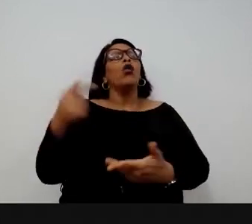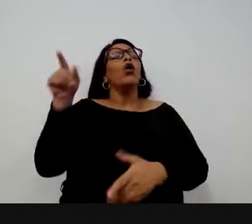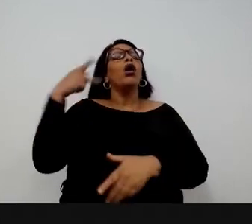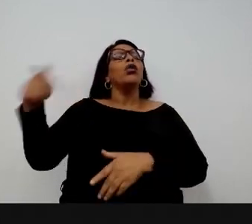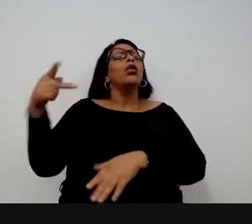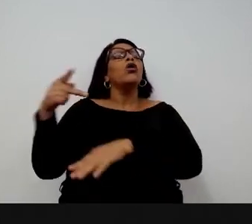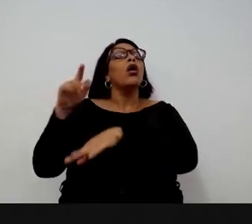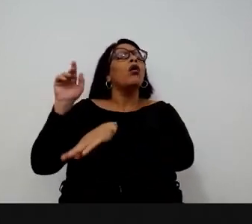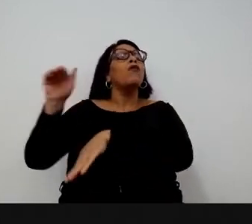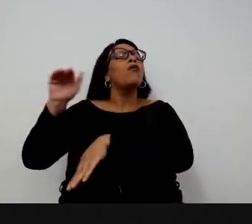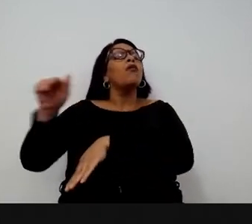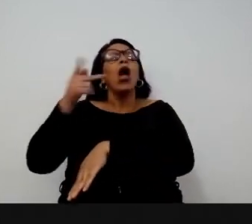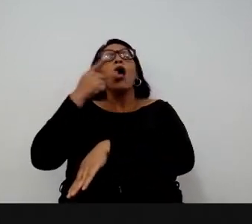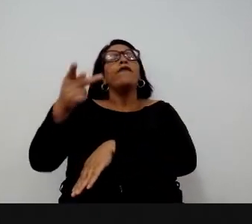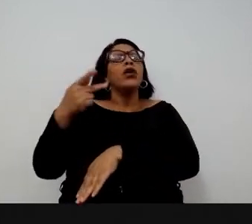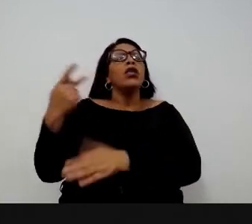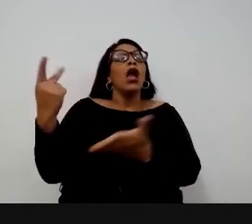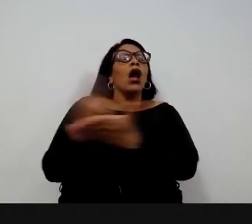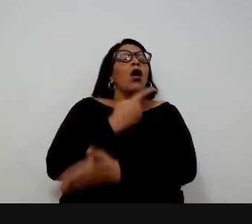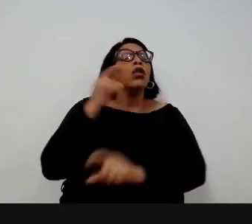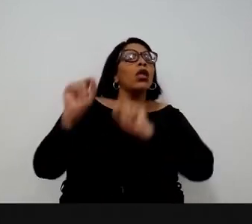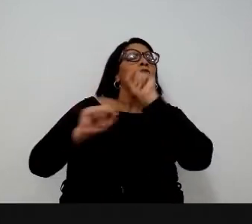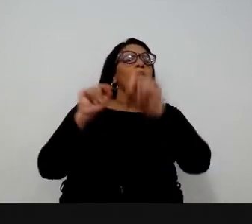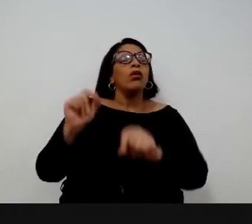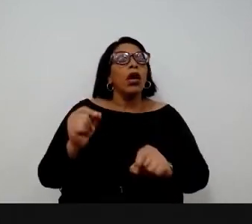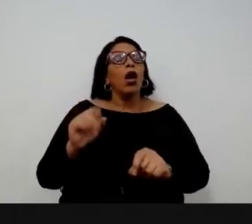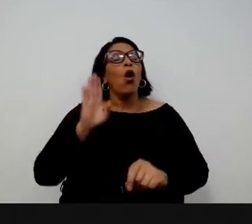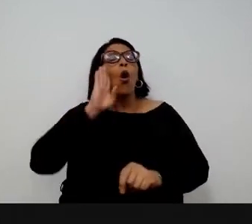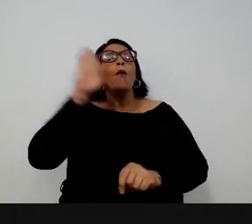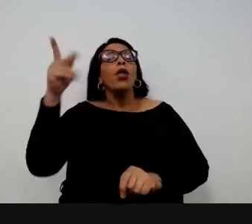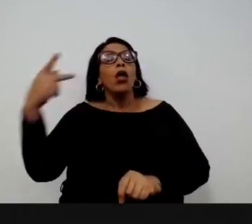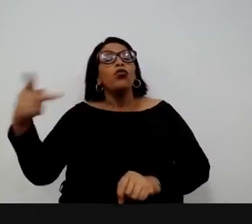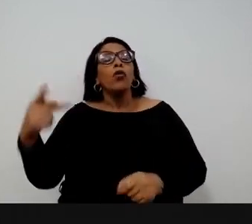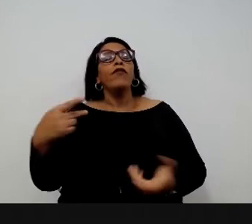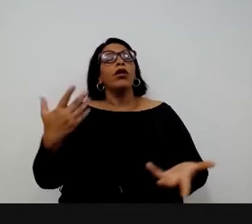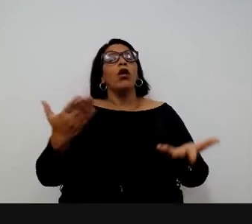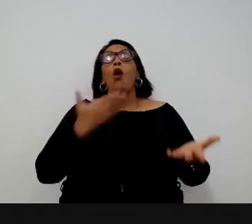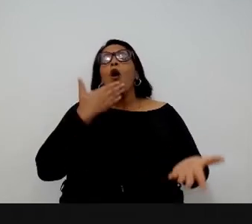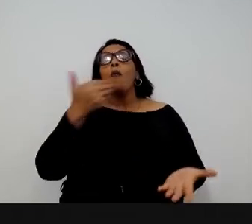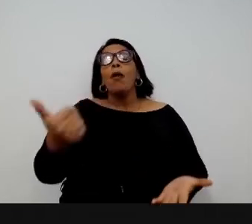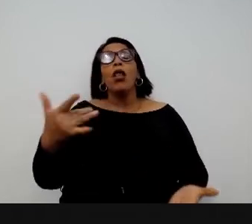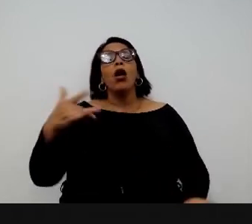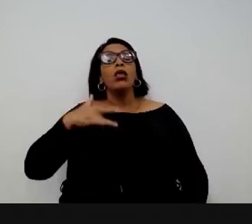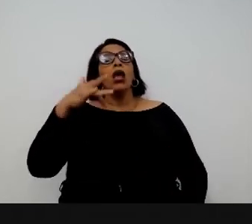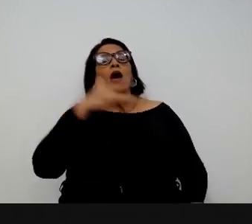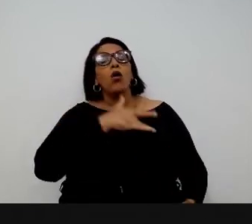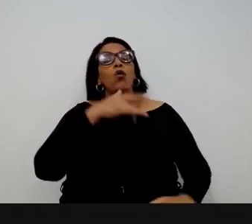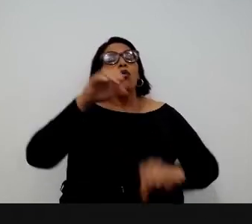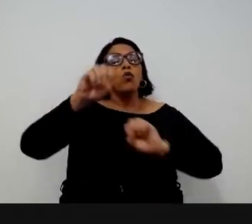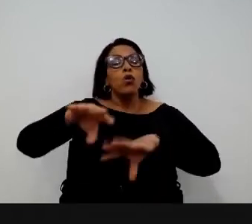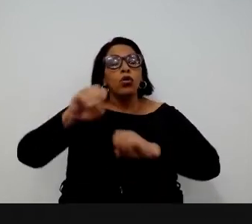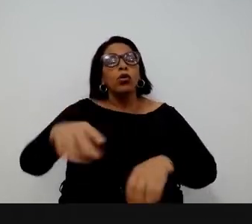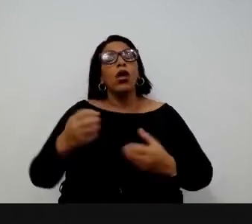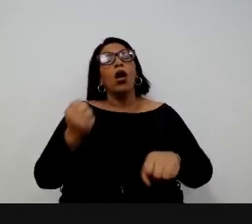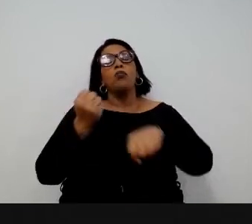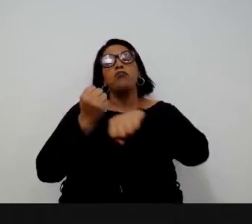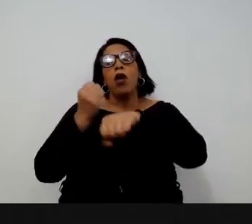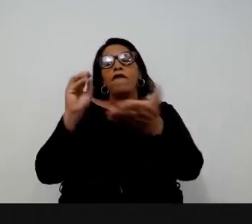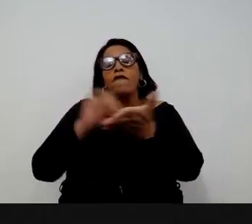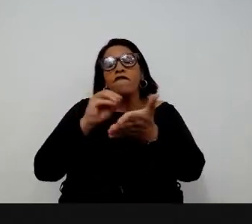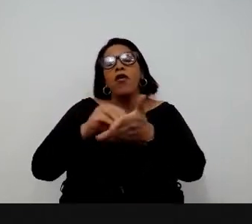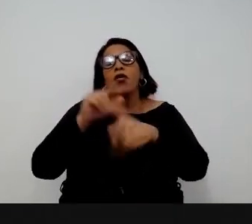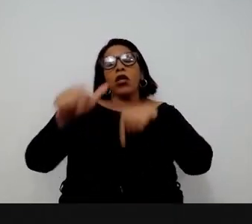dor, o que está acontecendo contigo, o que é a prioridade hoje, é saúde, é educação, é desemprego.